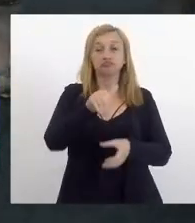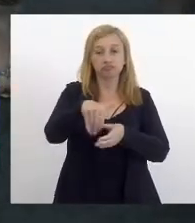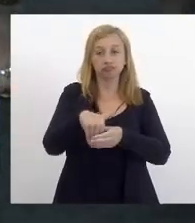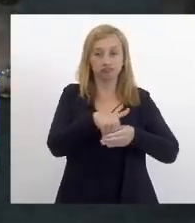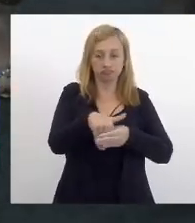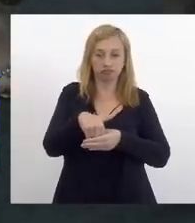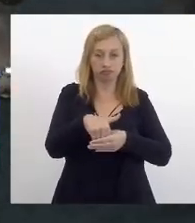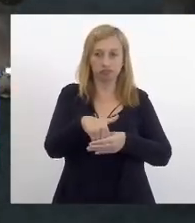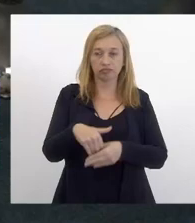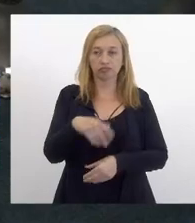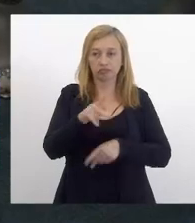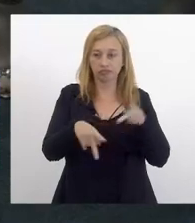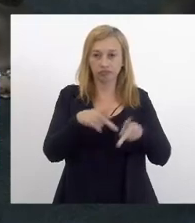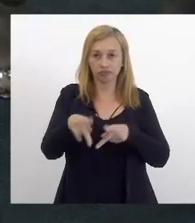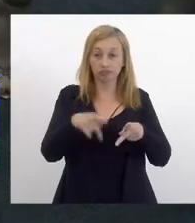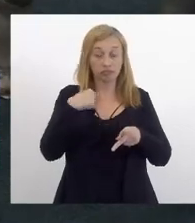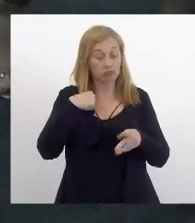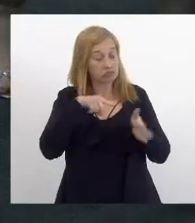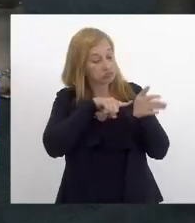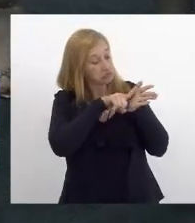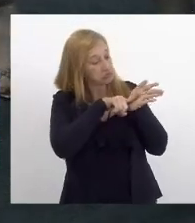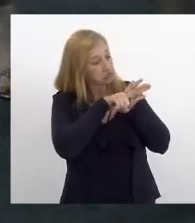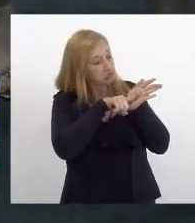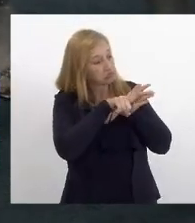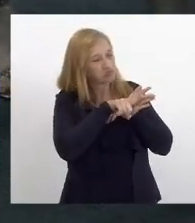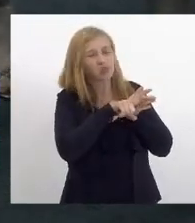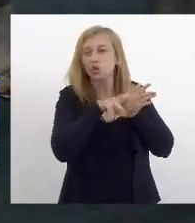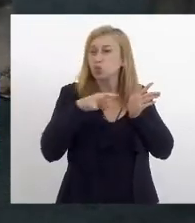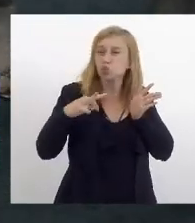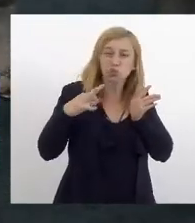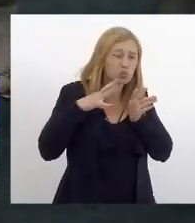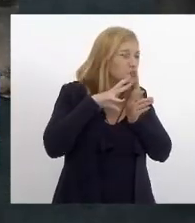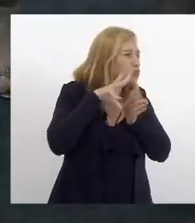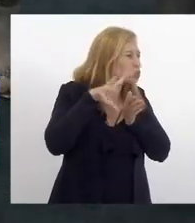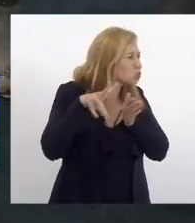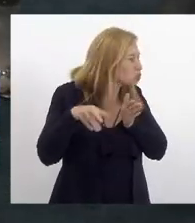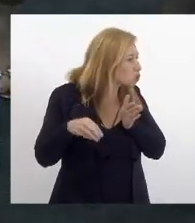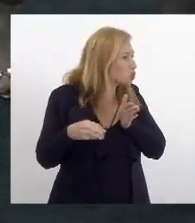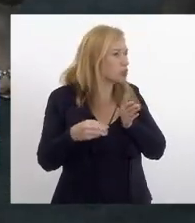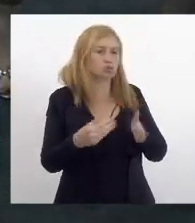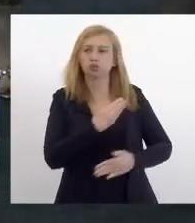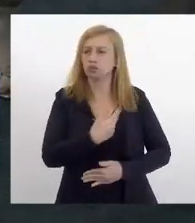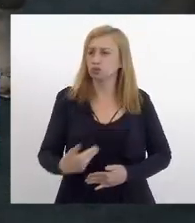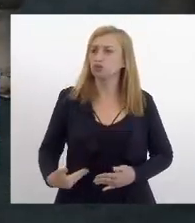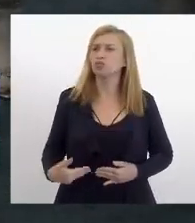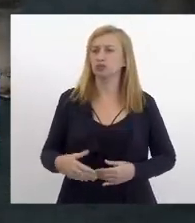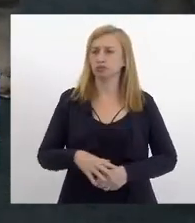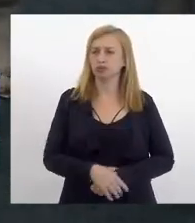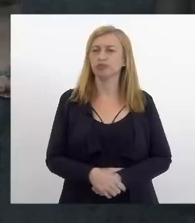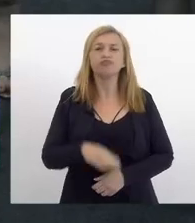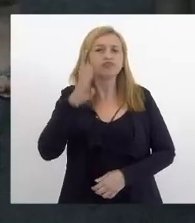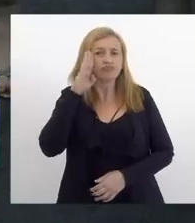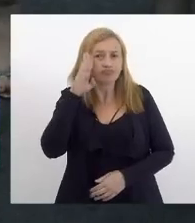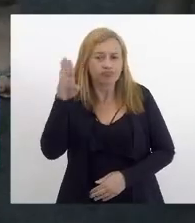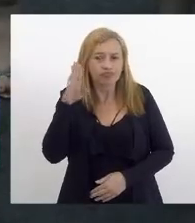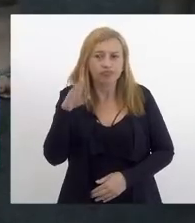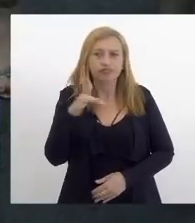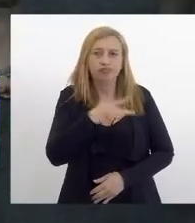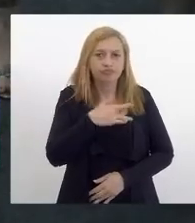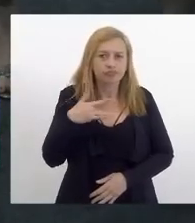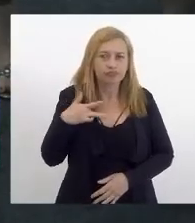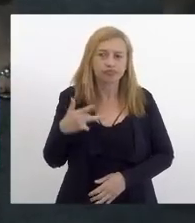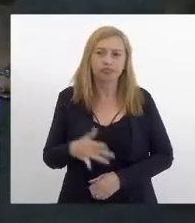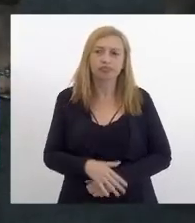popular eu venho fiscalizando todo o aparelhamento público principalmente da saúde